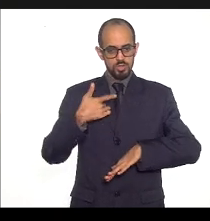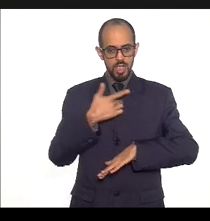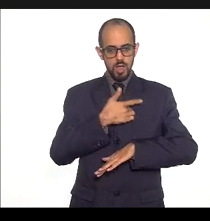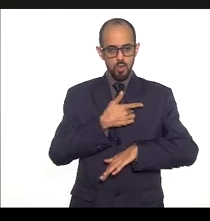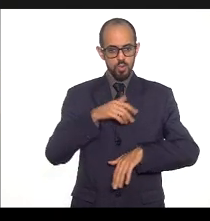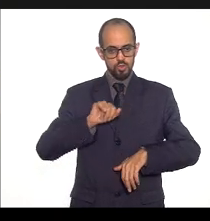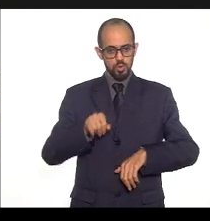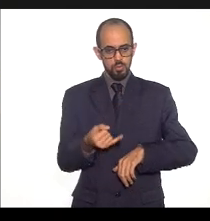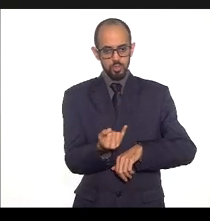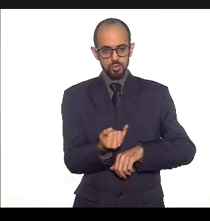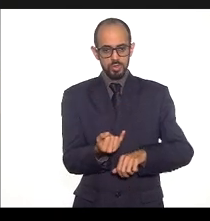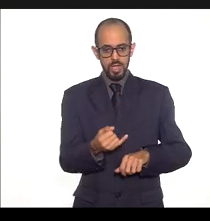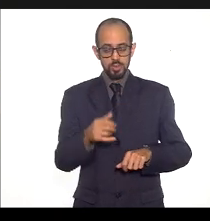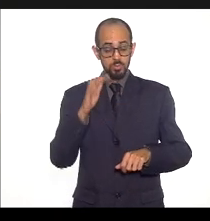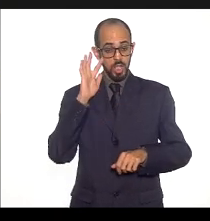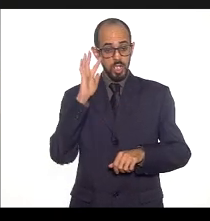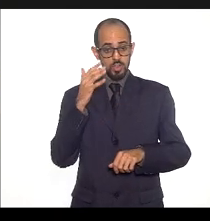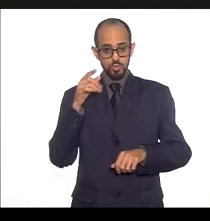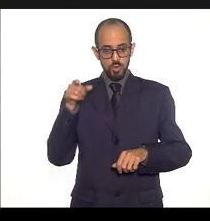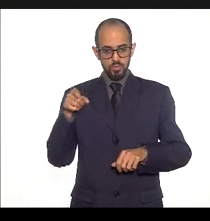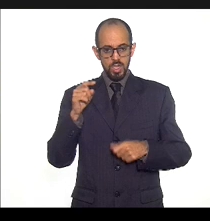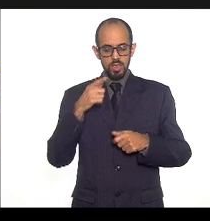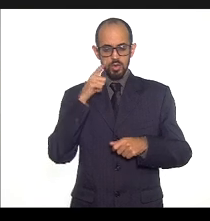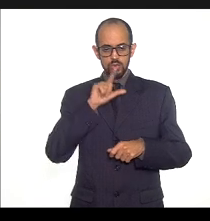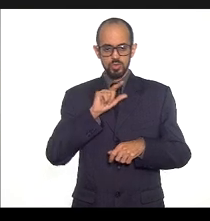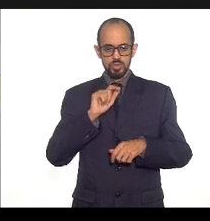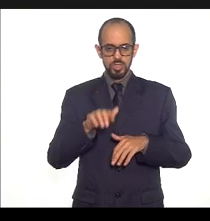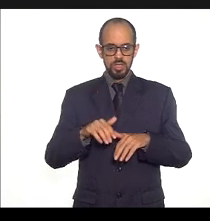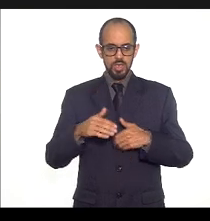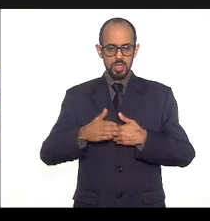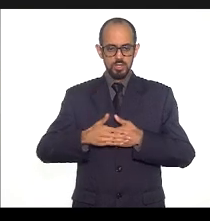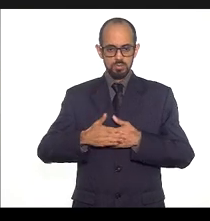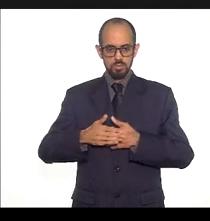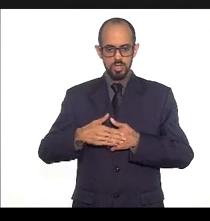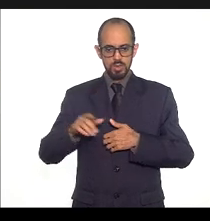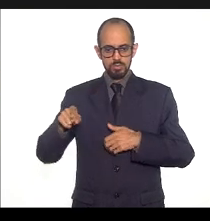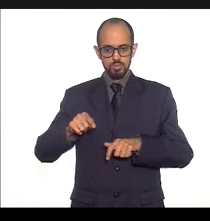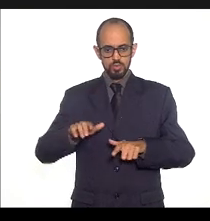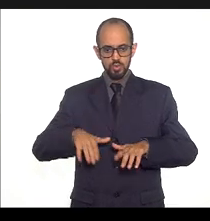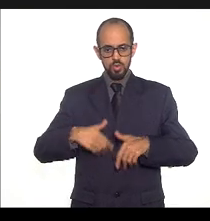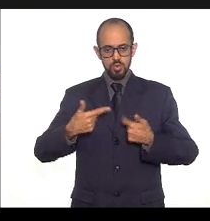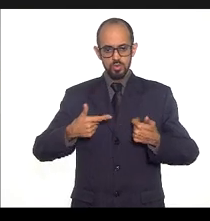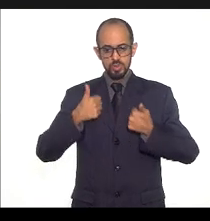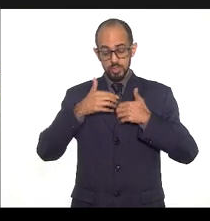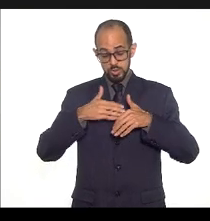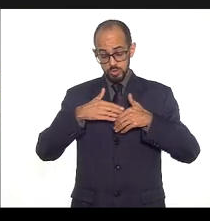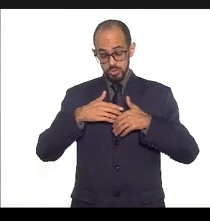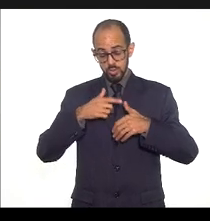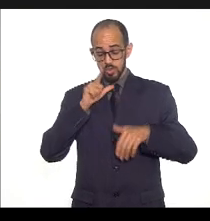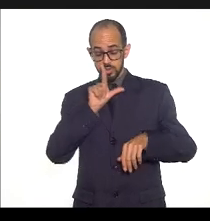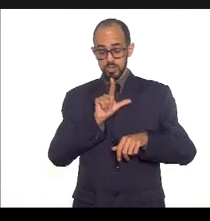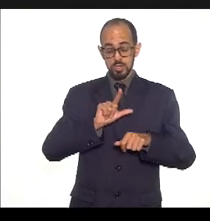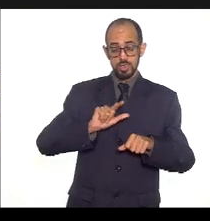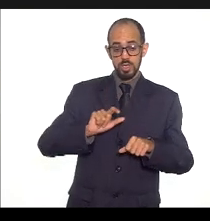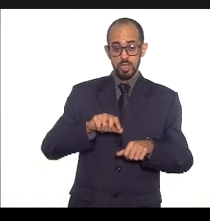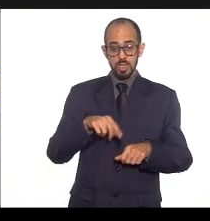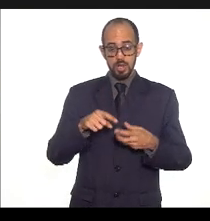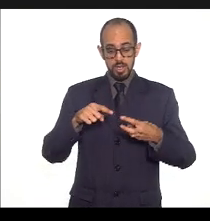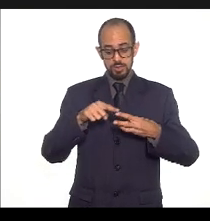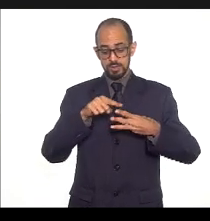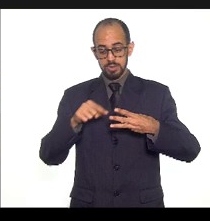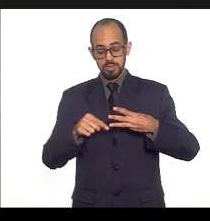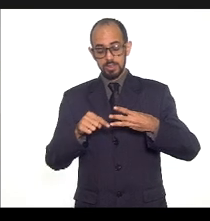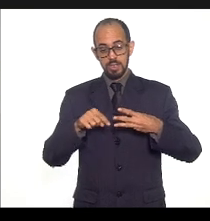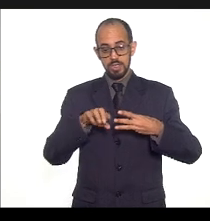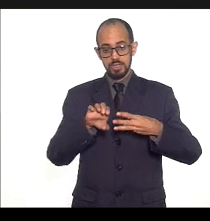tomada de decisão para o aprimoramento do processo de planejamento em saúde nas três esferas governamentais e na qualificação do